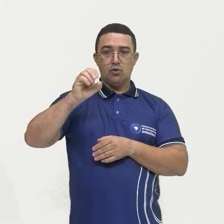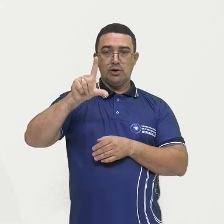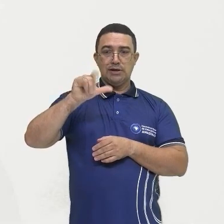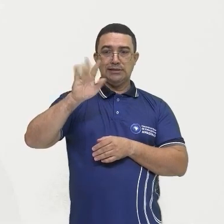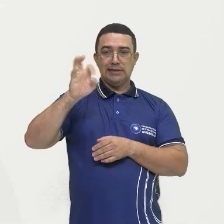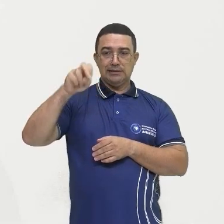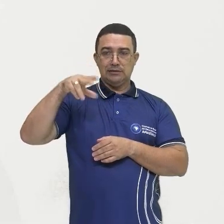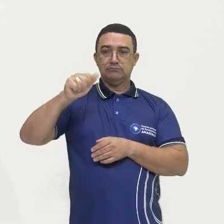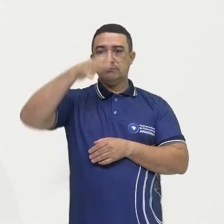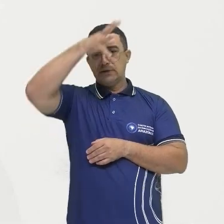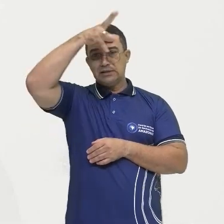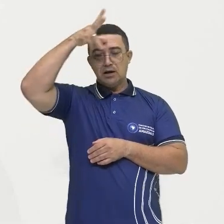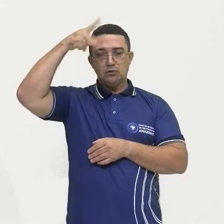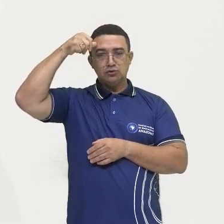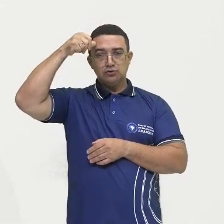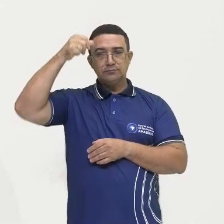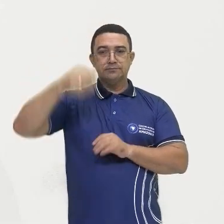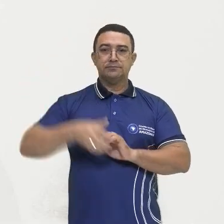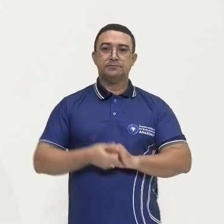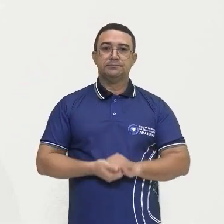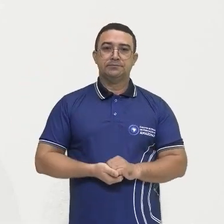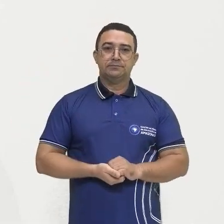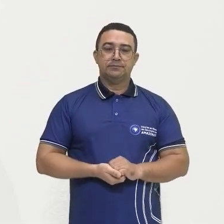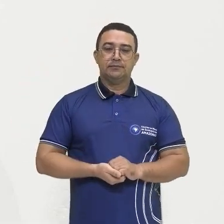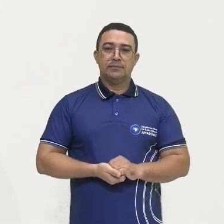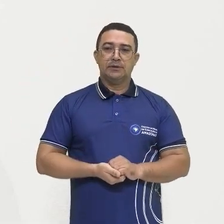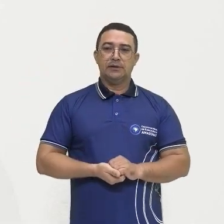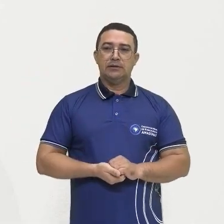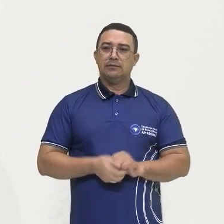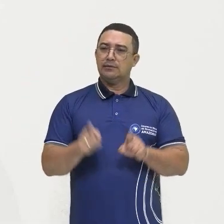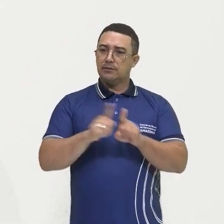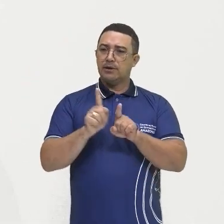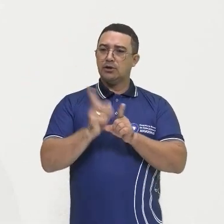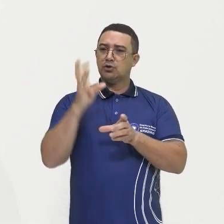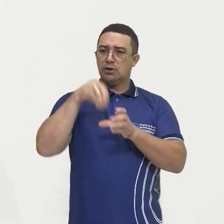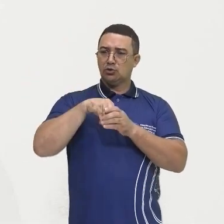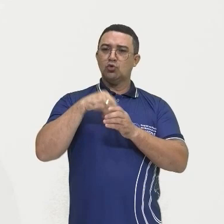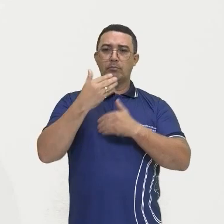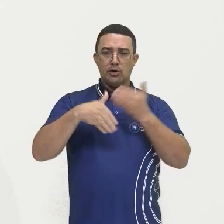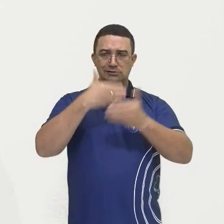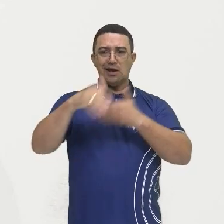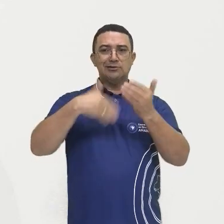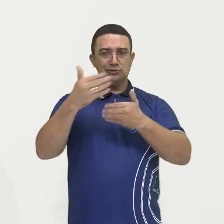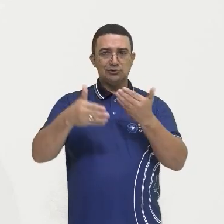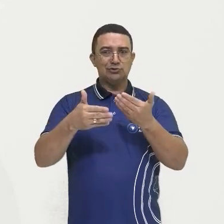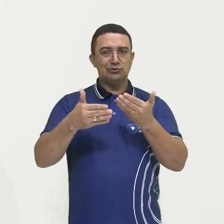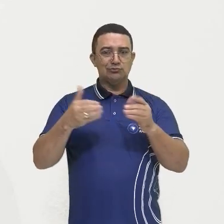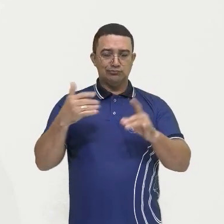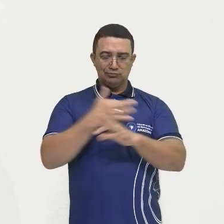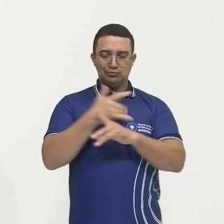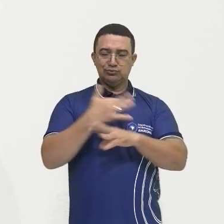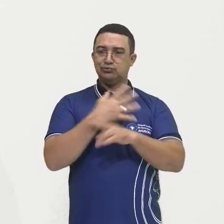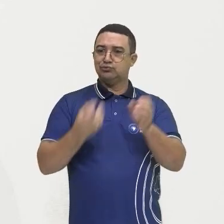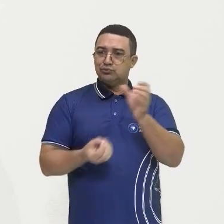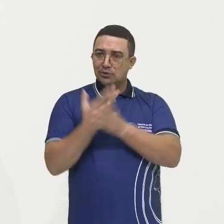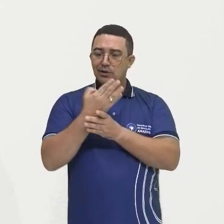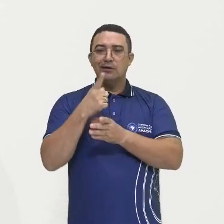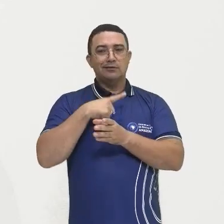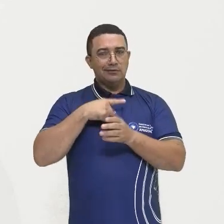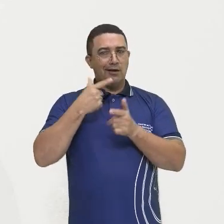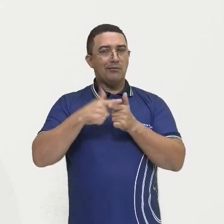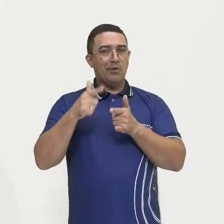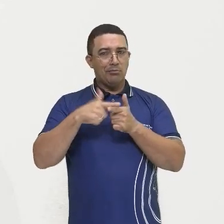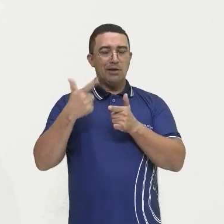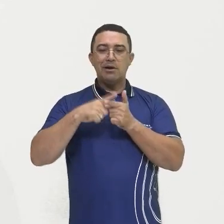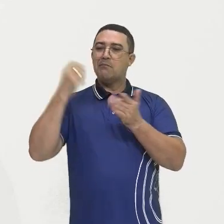E aí temos desse processo de urbanização os problemas urbanos e impactos ambientais, né? A gente